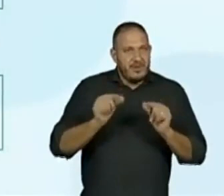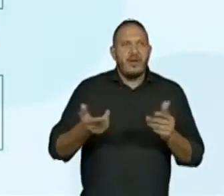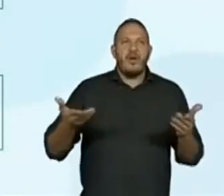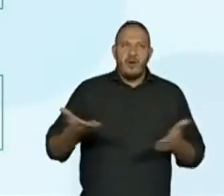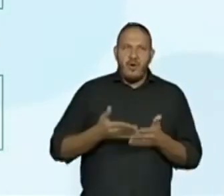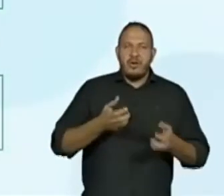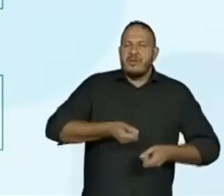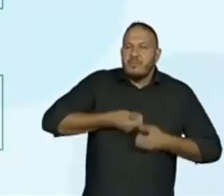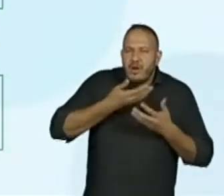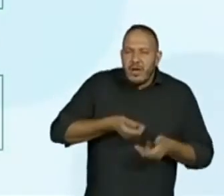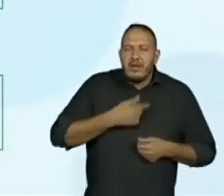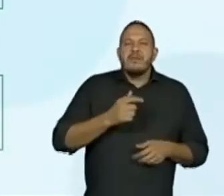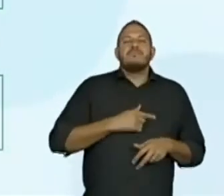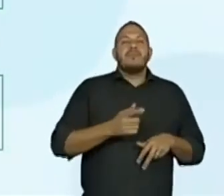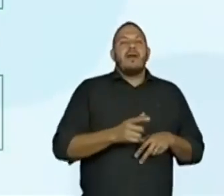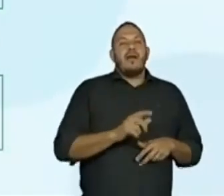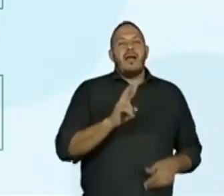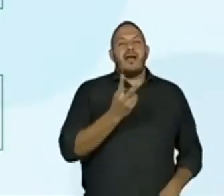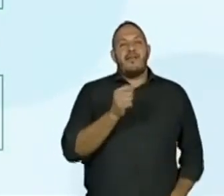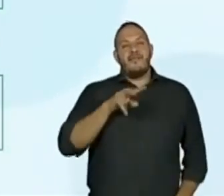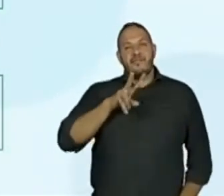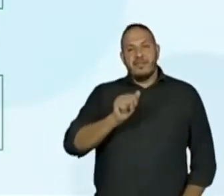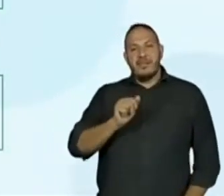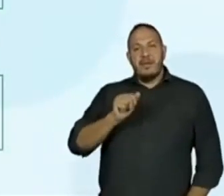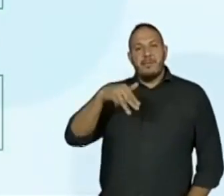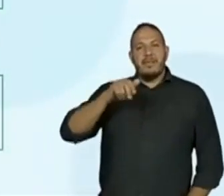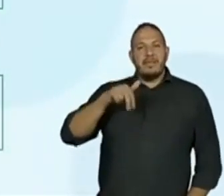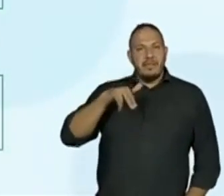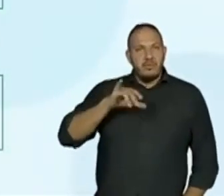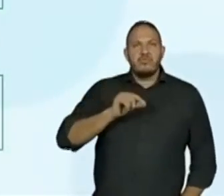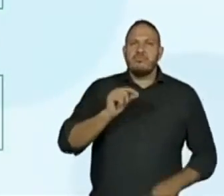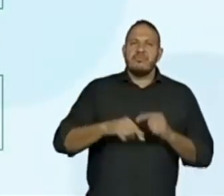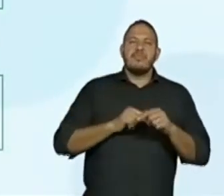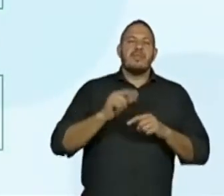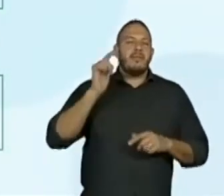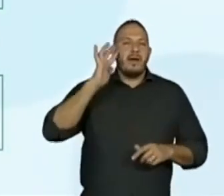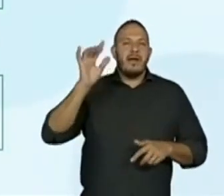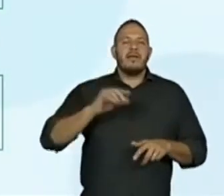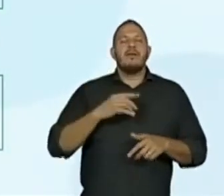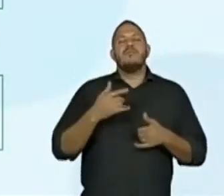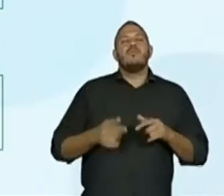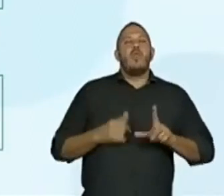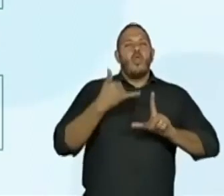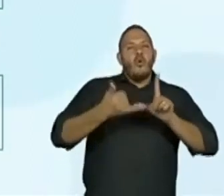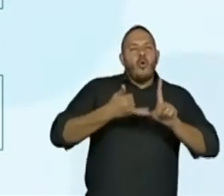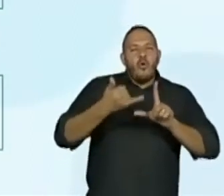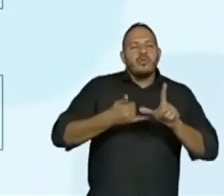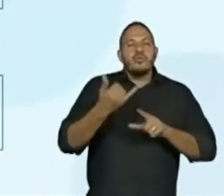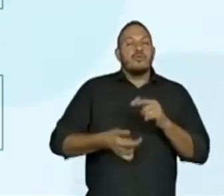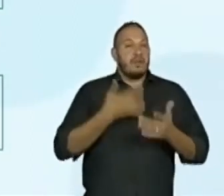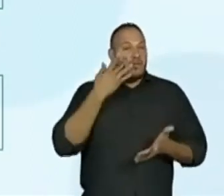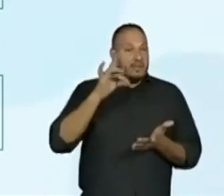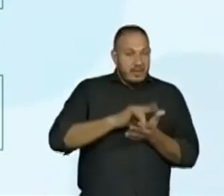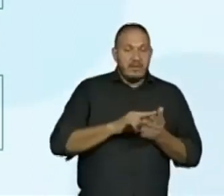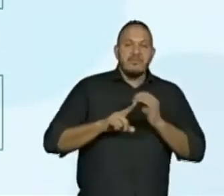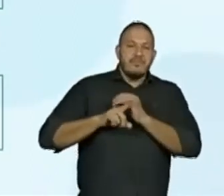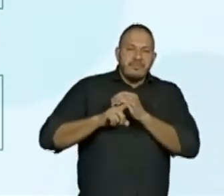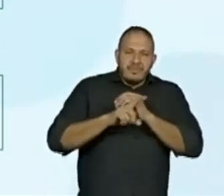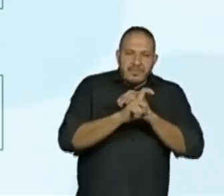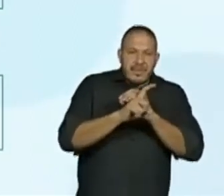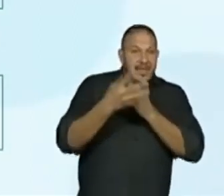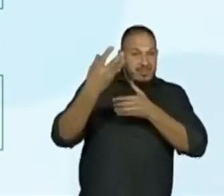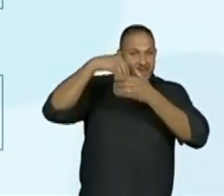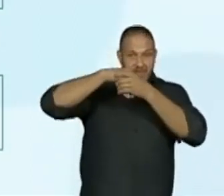O poema havia um menino. Trabalha o lúdico e a relação entre imaginação e realidade. O caracol que vivia dentro do